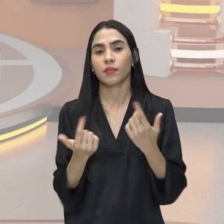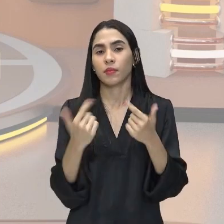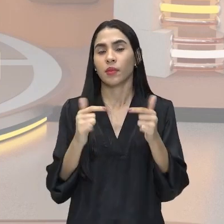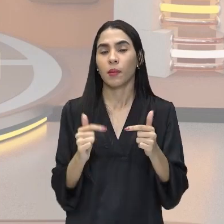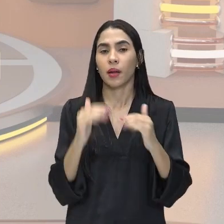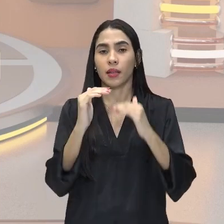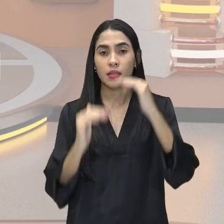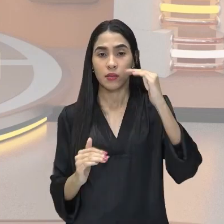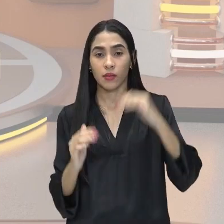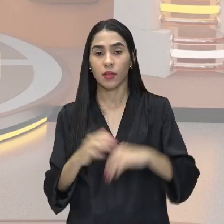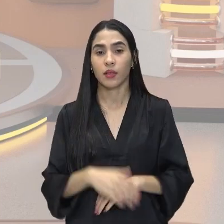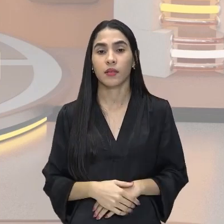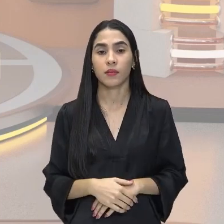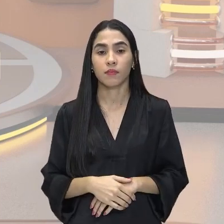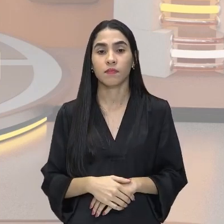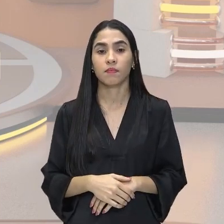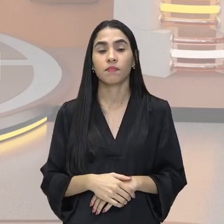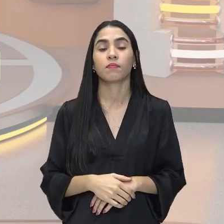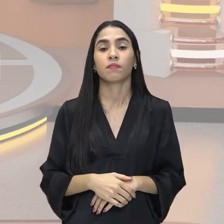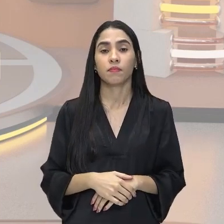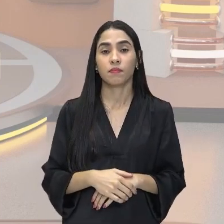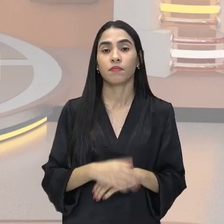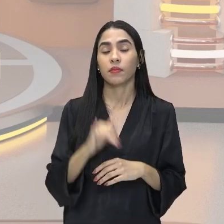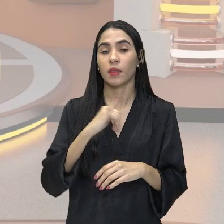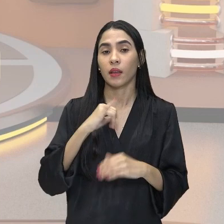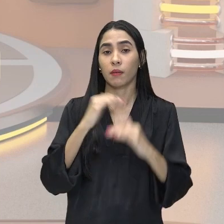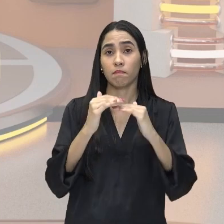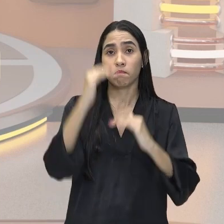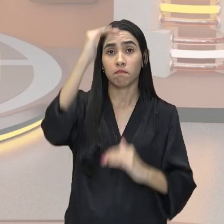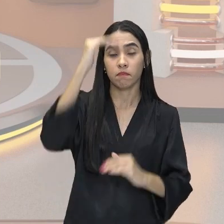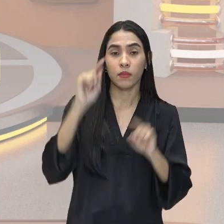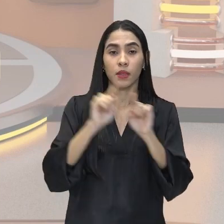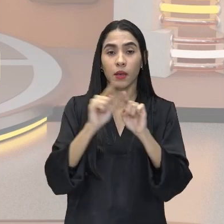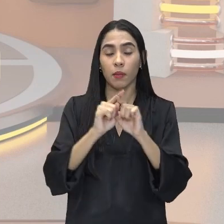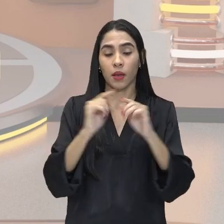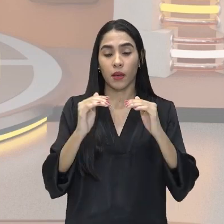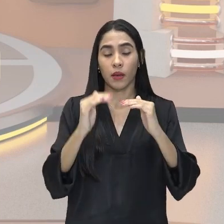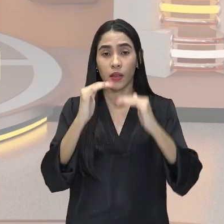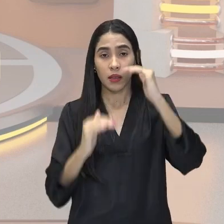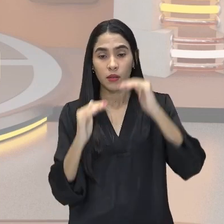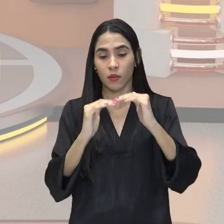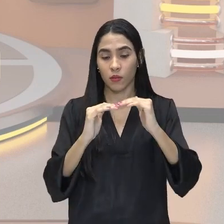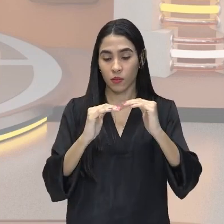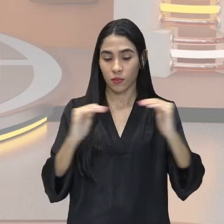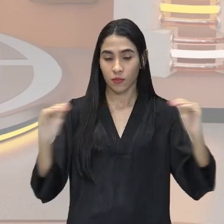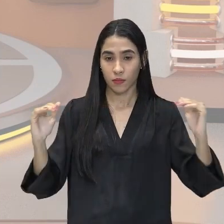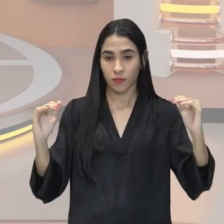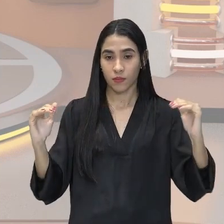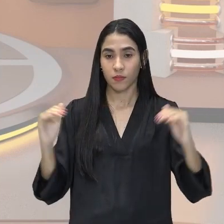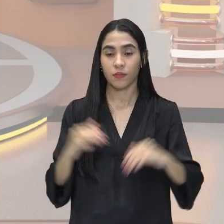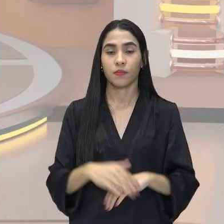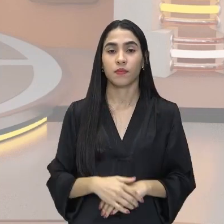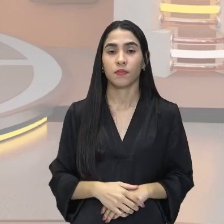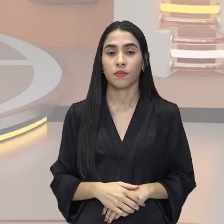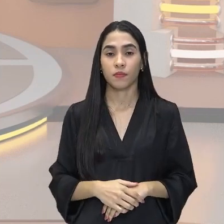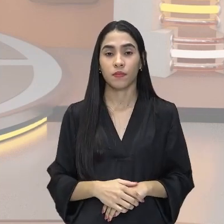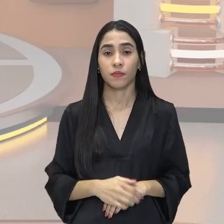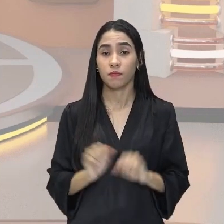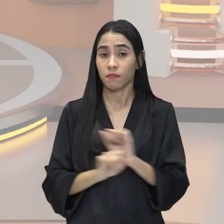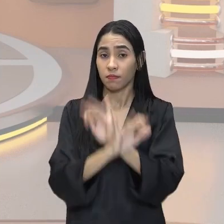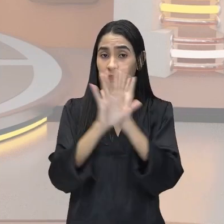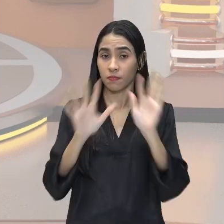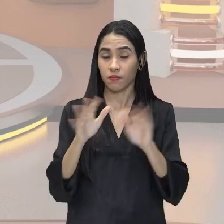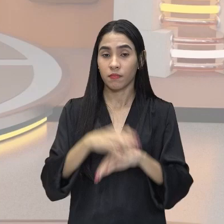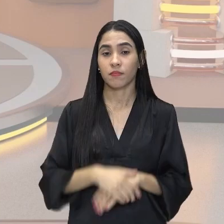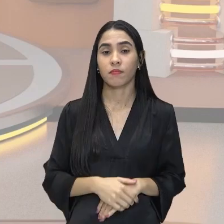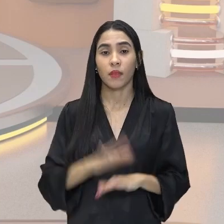desigualdade, que é desigualdade vertical e desigualdade horizontal. Ok? Ficou bem claro?